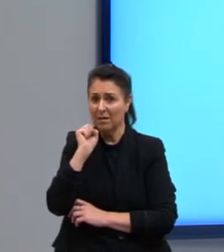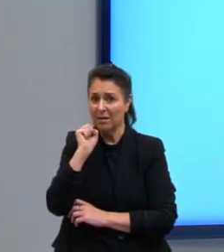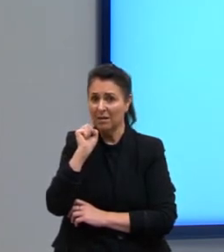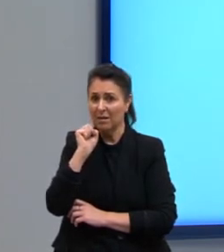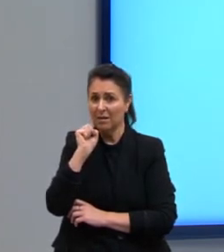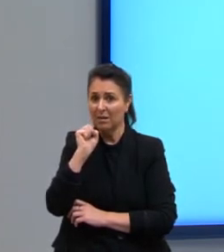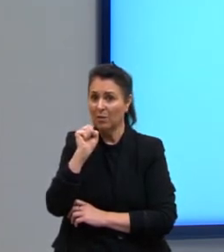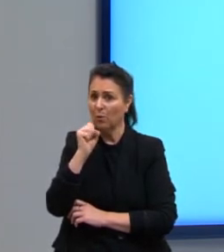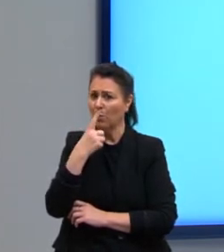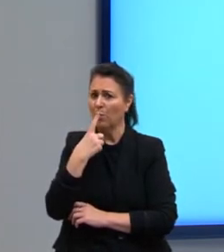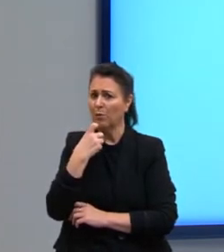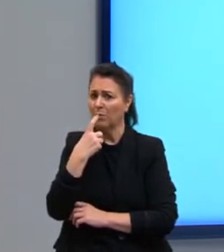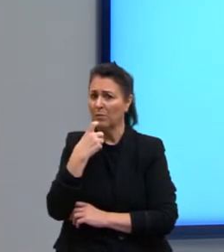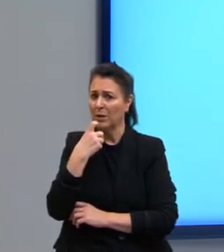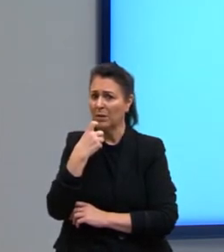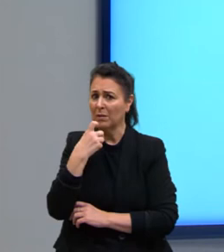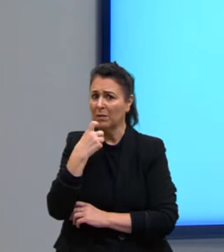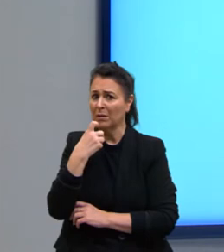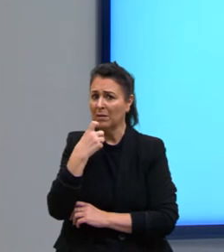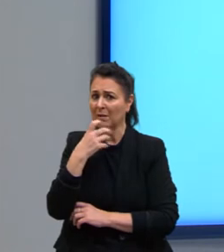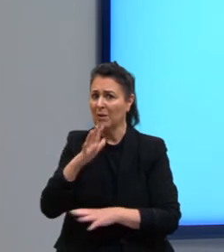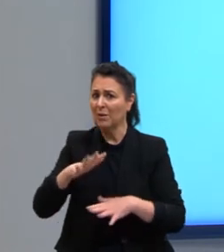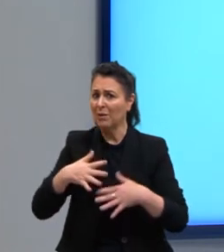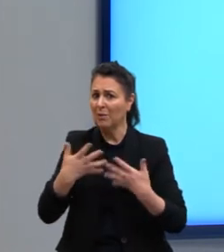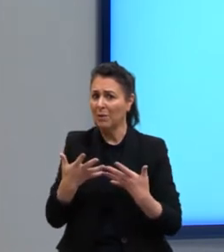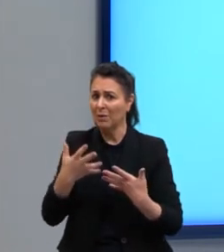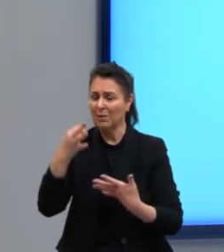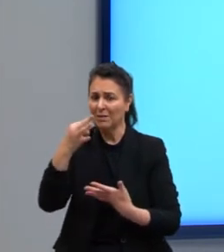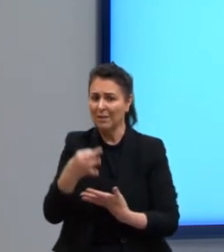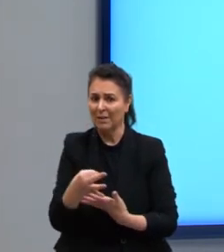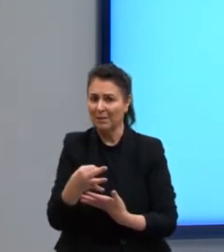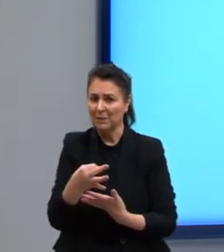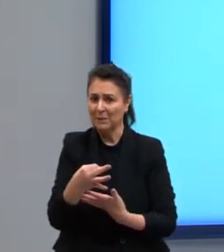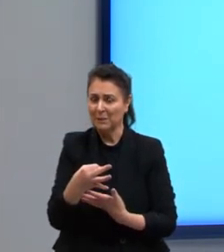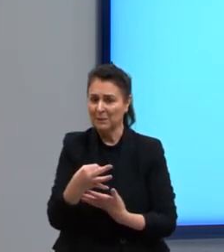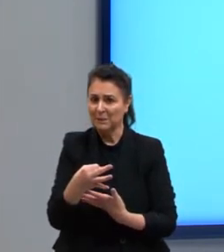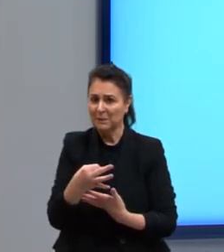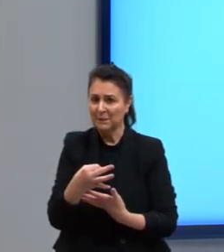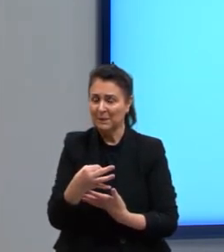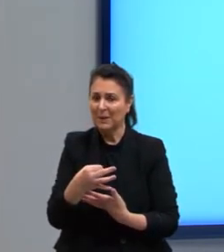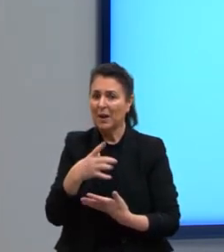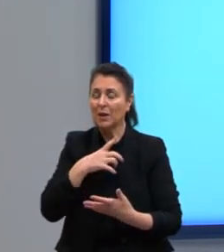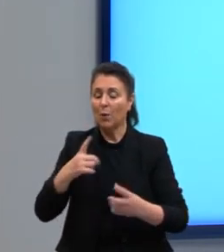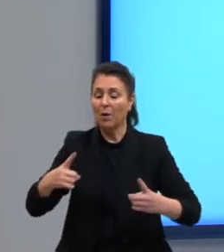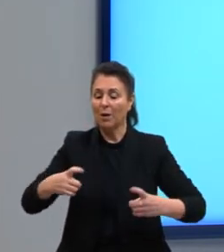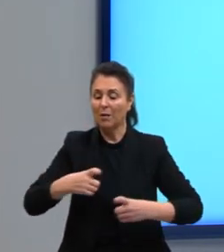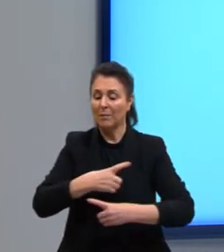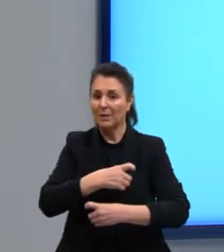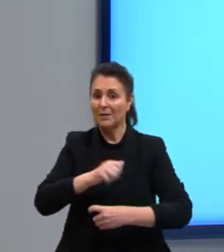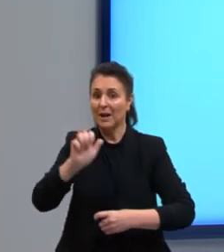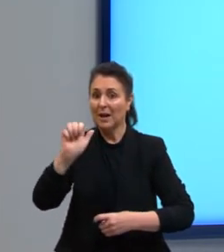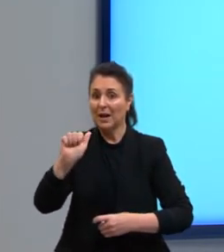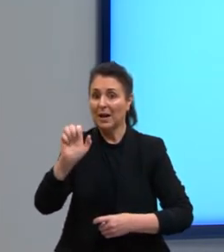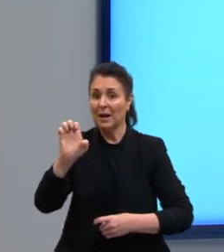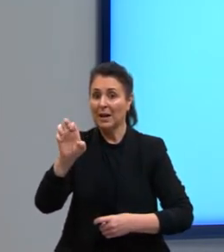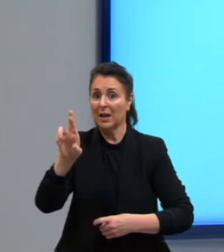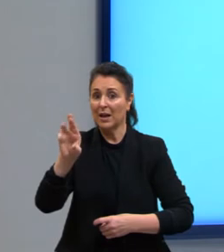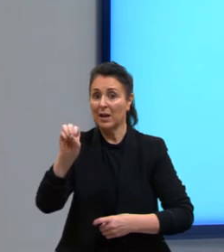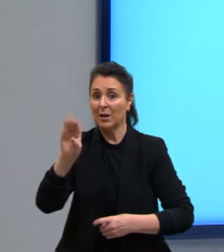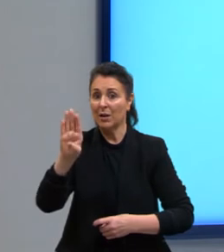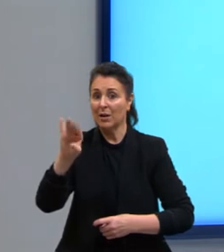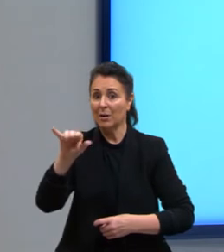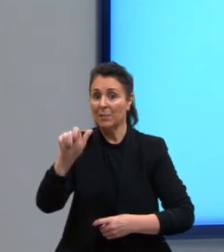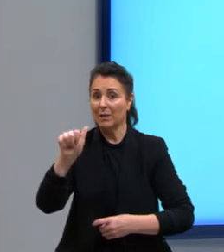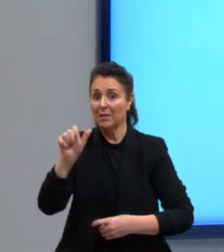Ou E, vermelho, aqui? Então, considerando, então, gente, que bactérias aeróbias, elas vão